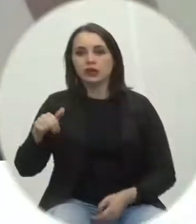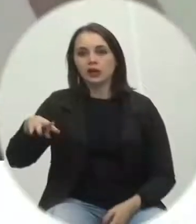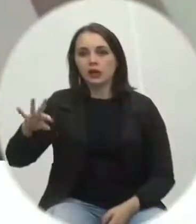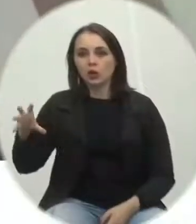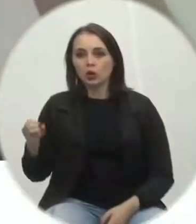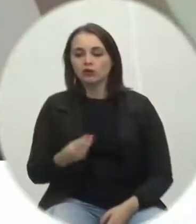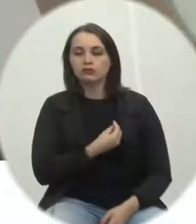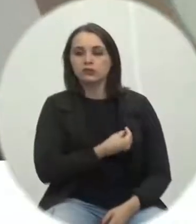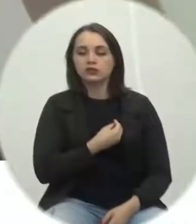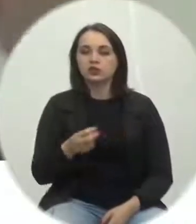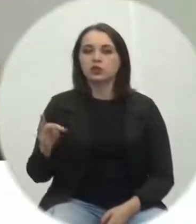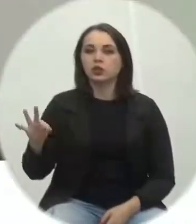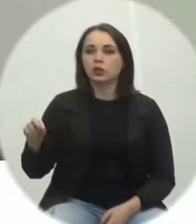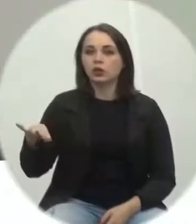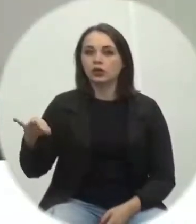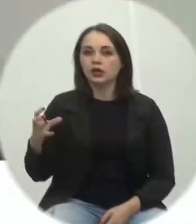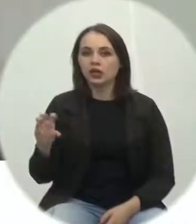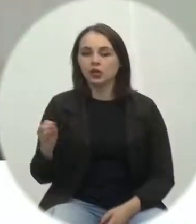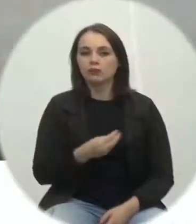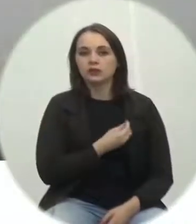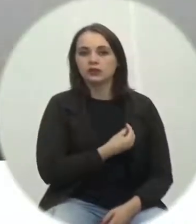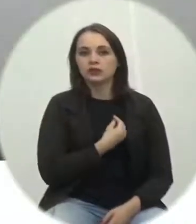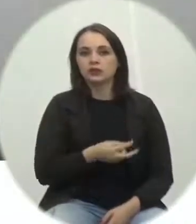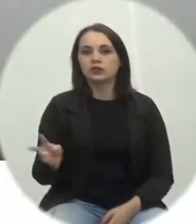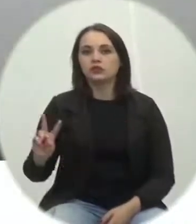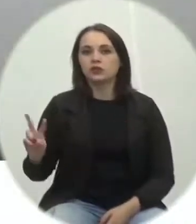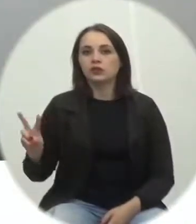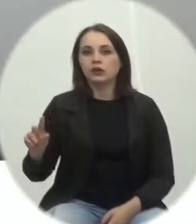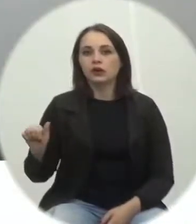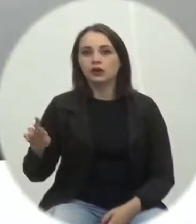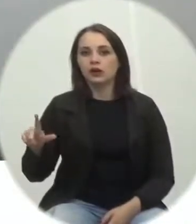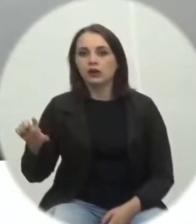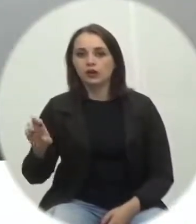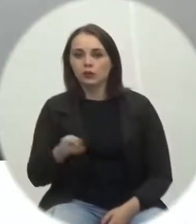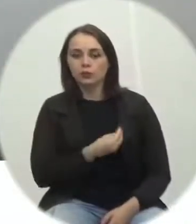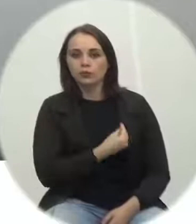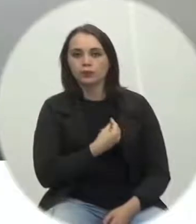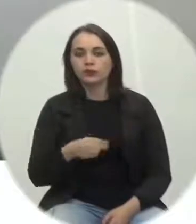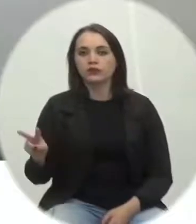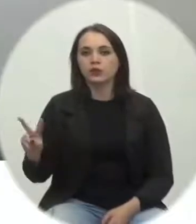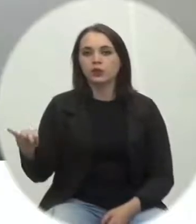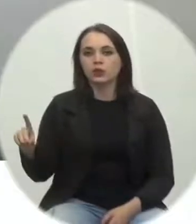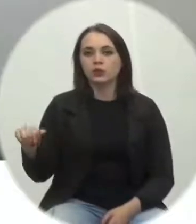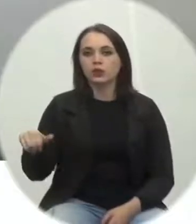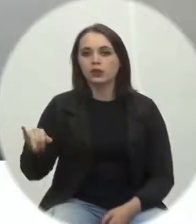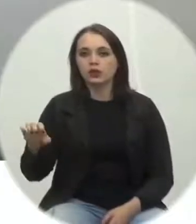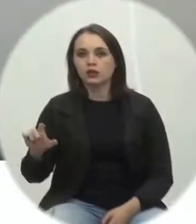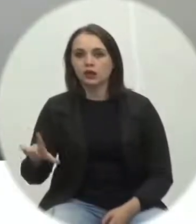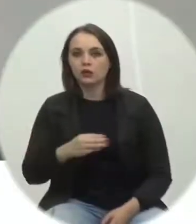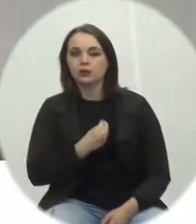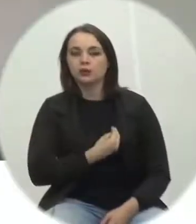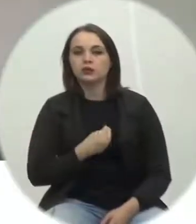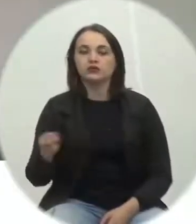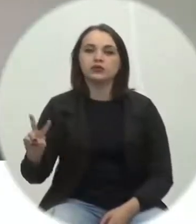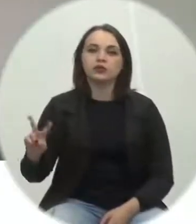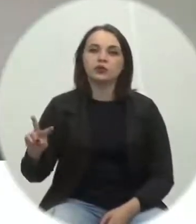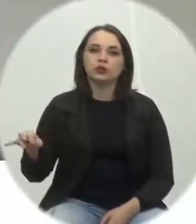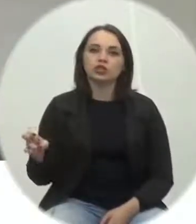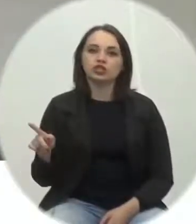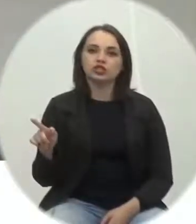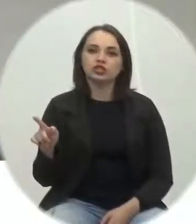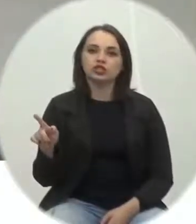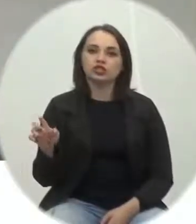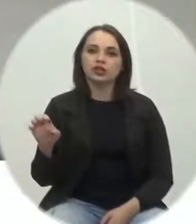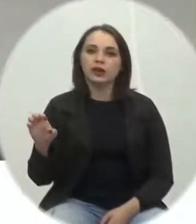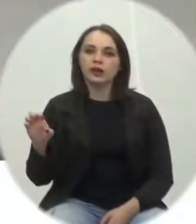vereador Toninho da Saúde presente presente vereador Daniel Antunes presente presente vereadora Giovanna